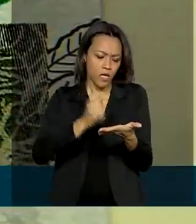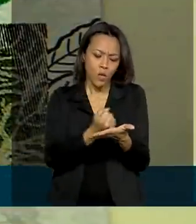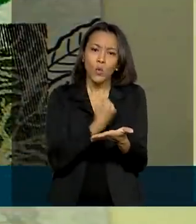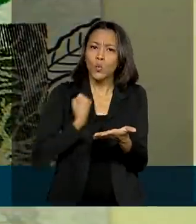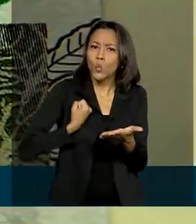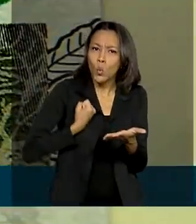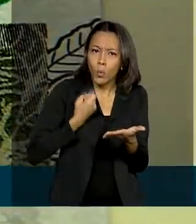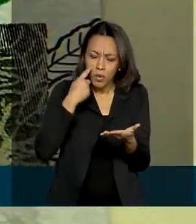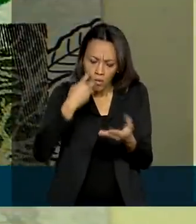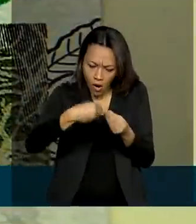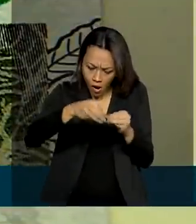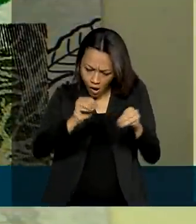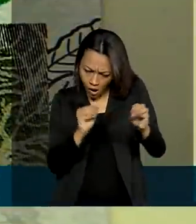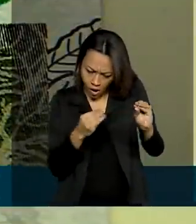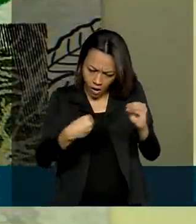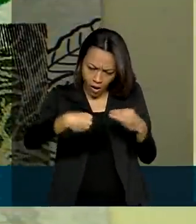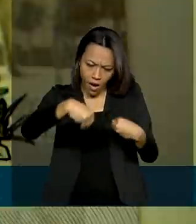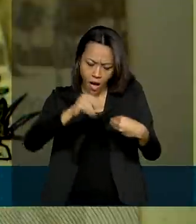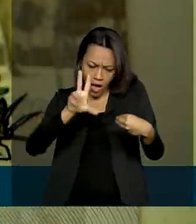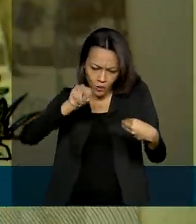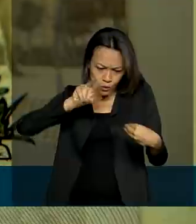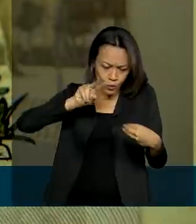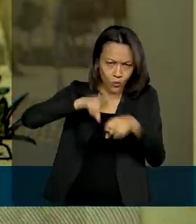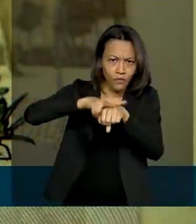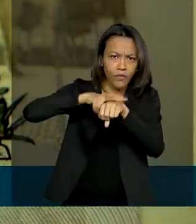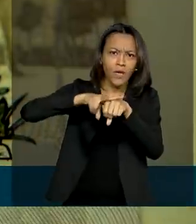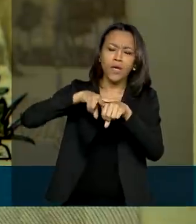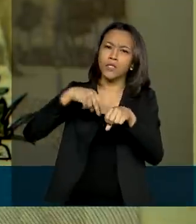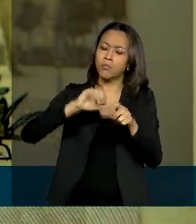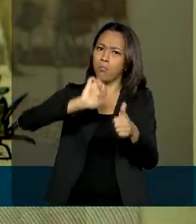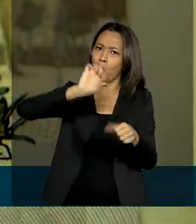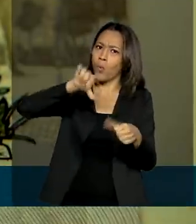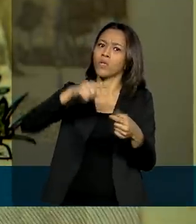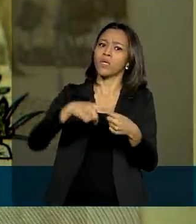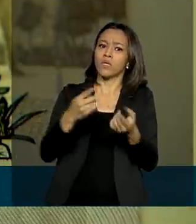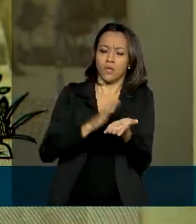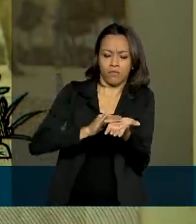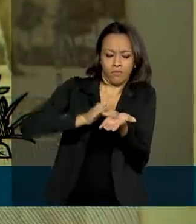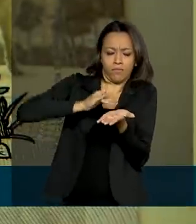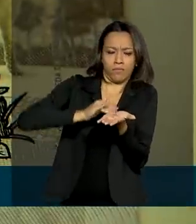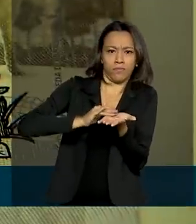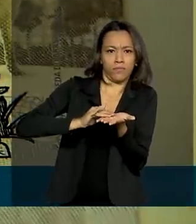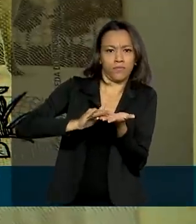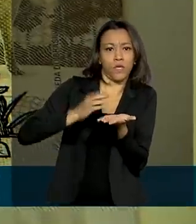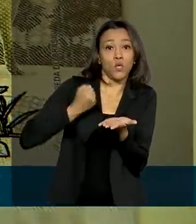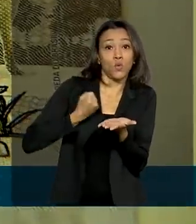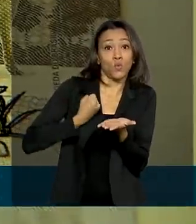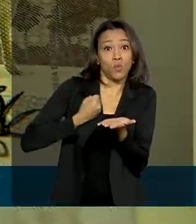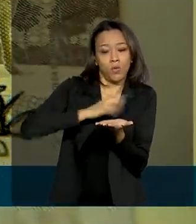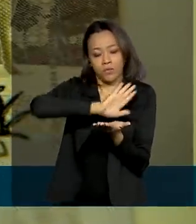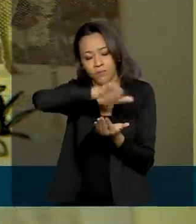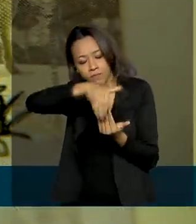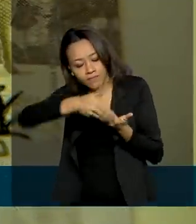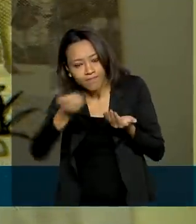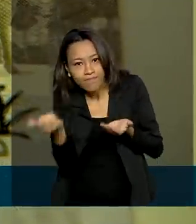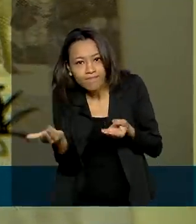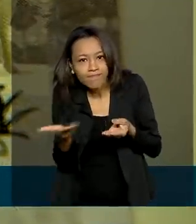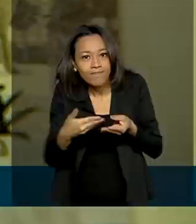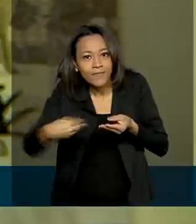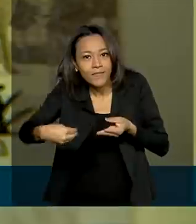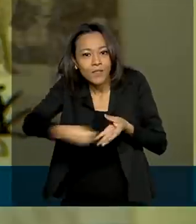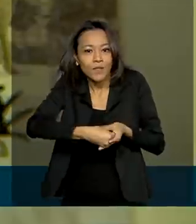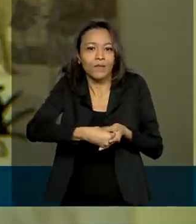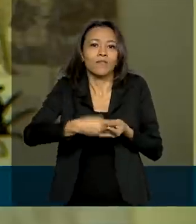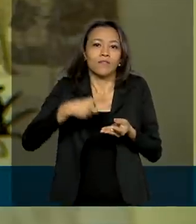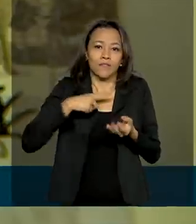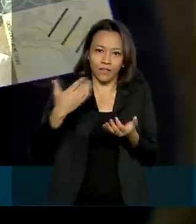que muda de cor do azul para o verde, alto relevo e um número escondido, que aparece quando a cédula é colocada na posição